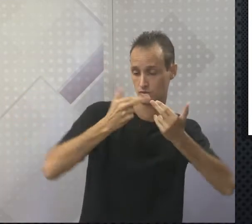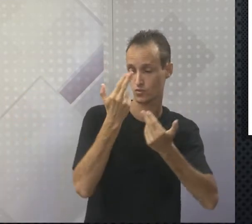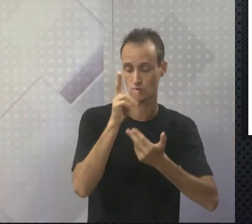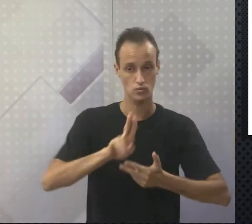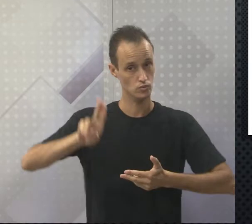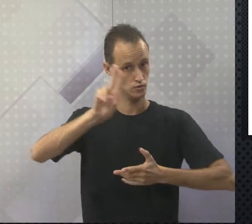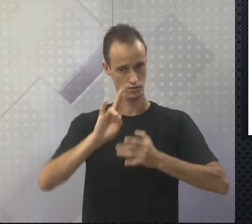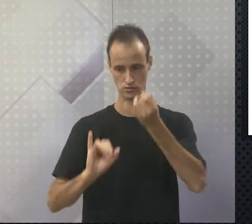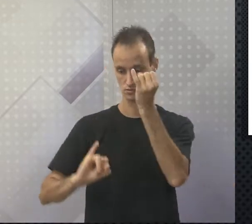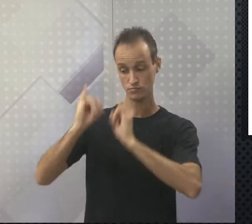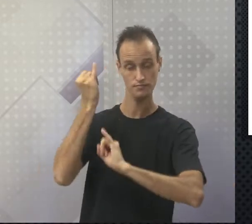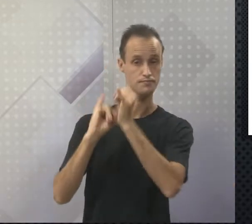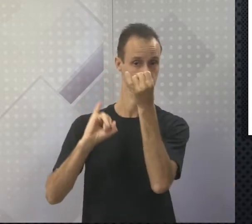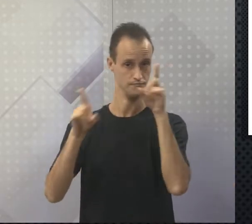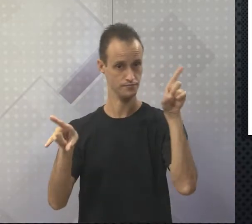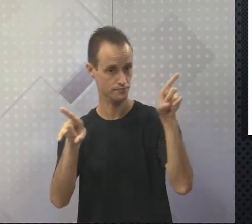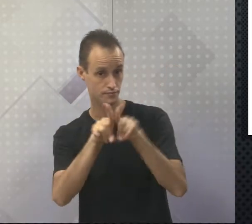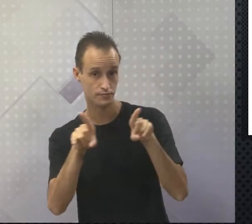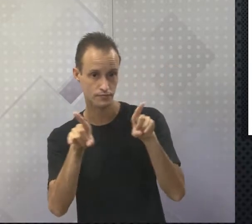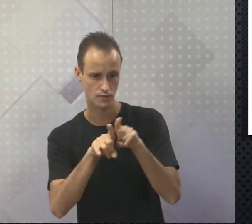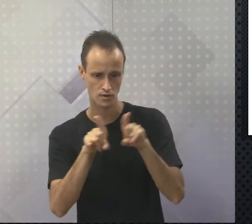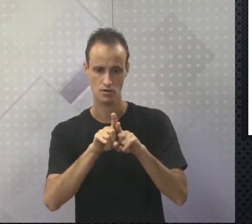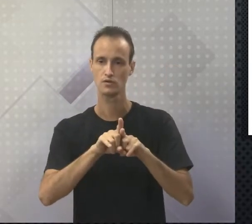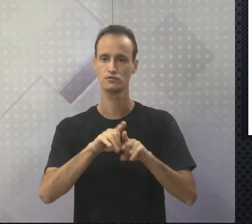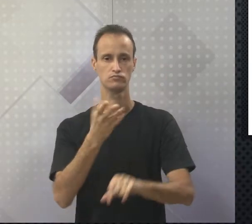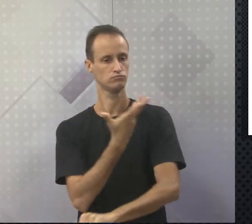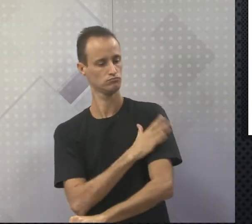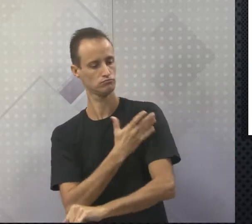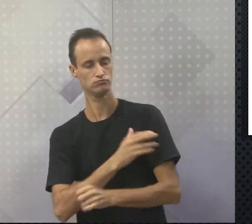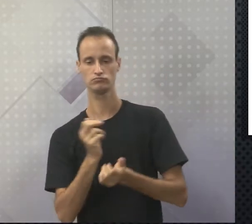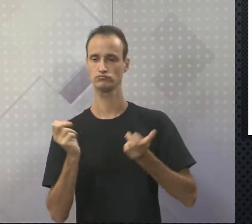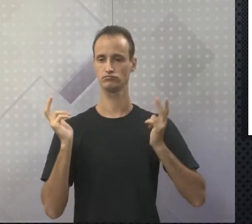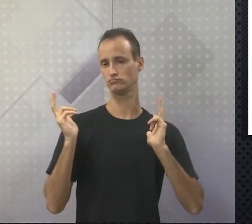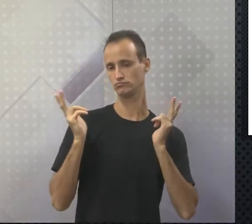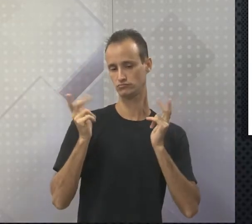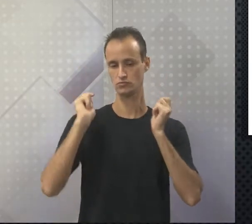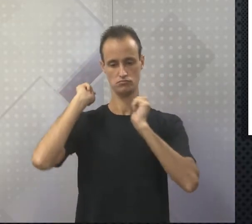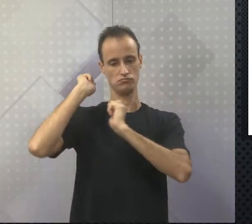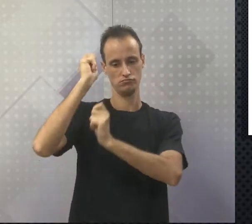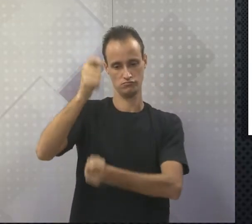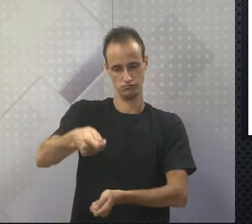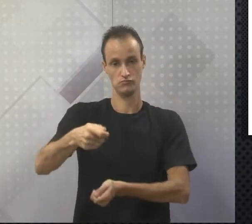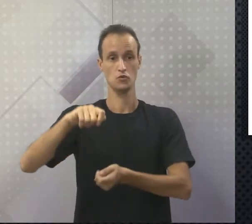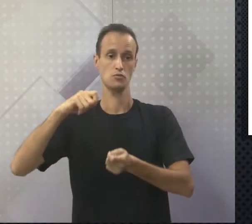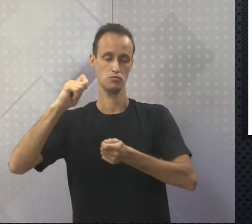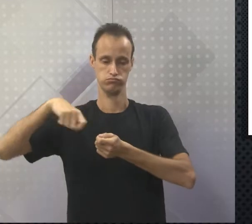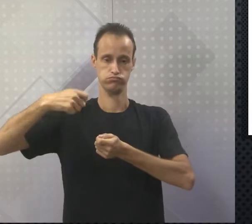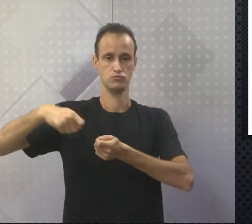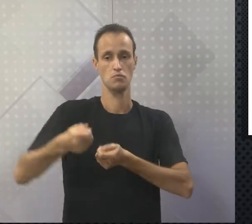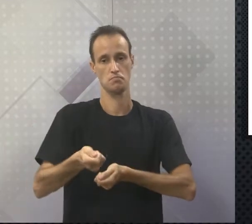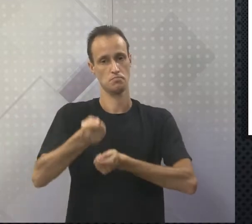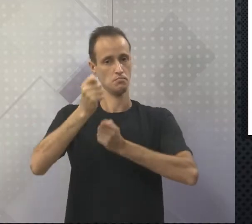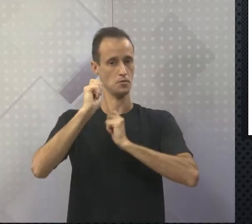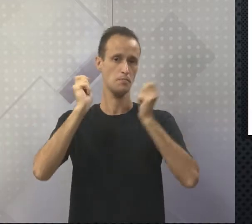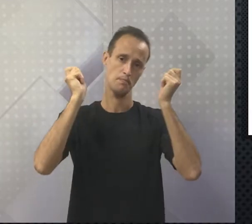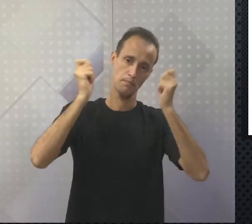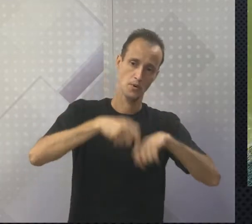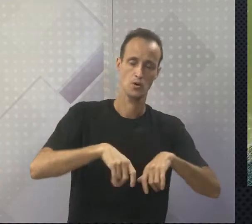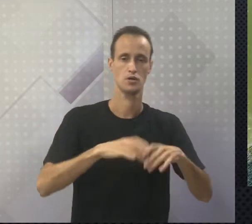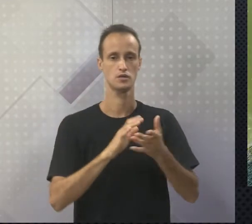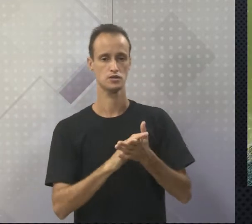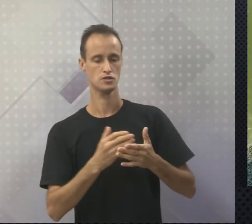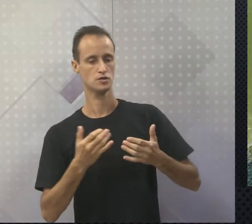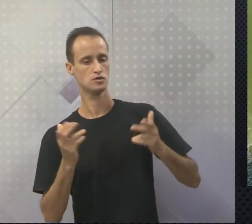constituir uma importante atividade de lazer. A pesca pode ser artesanal ou industrial.